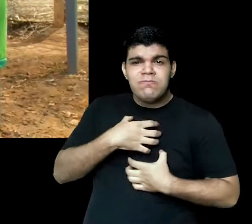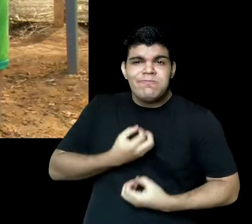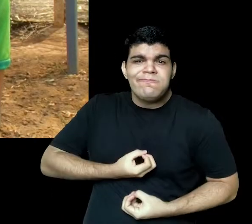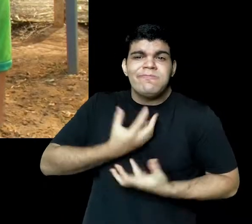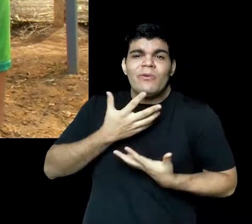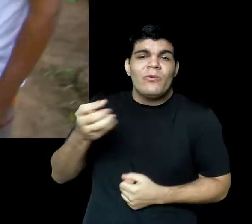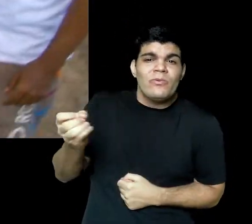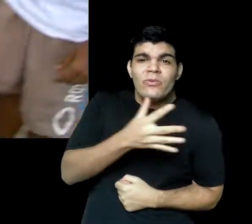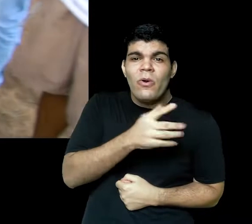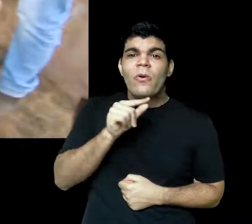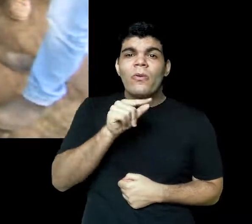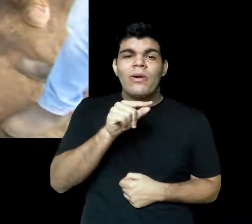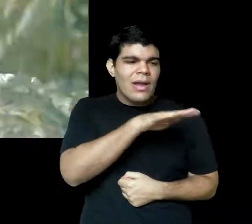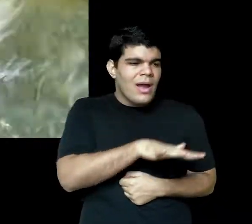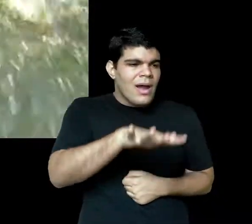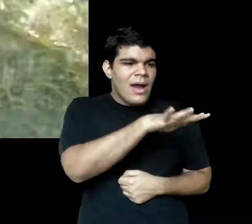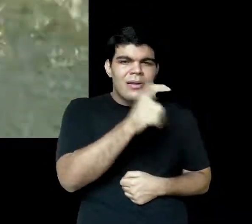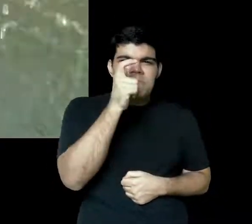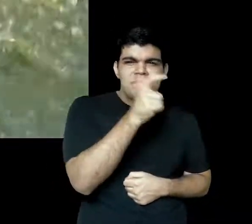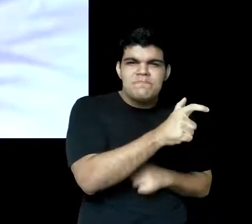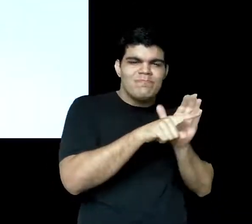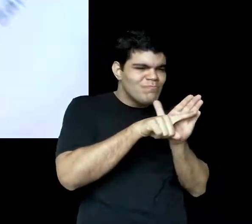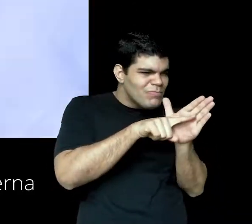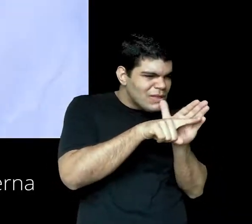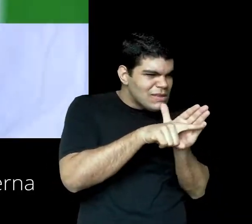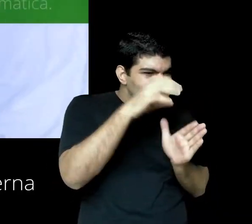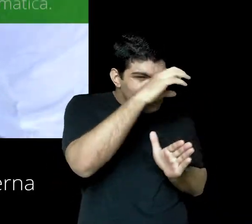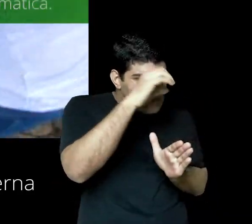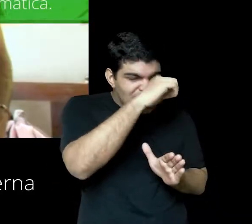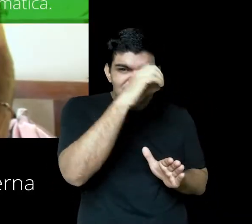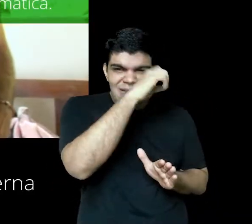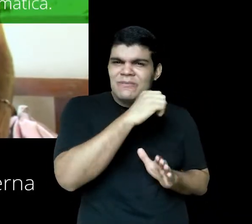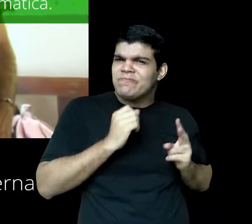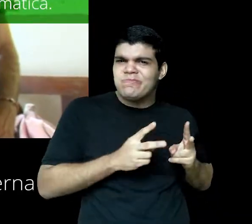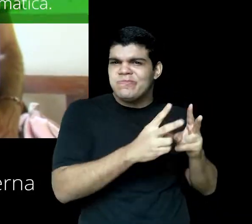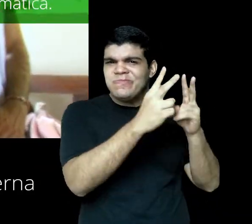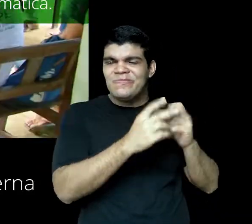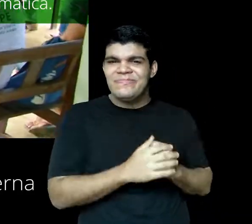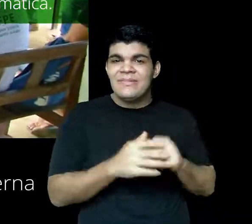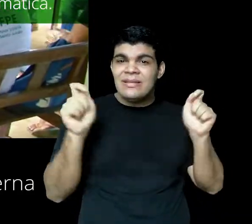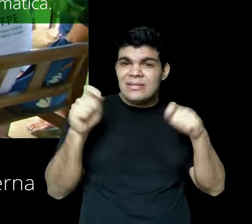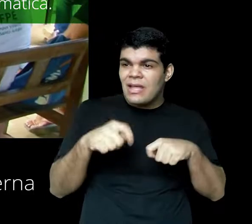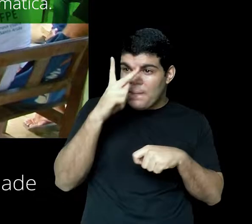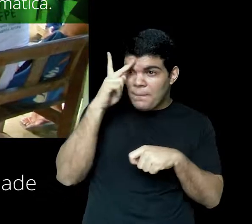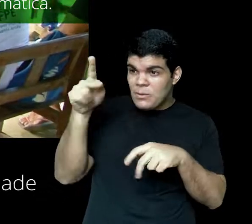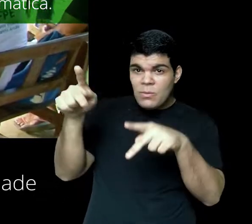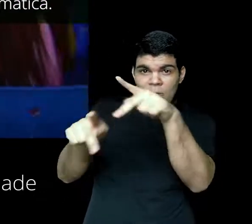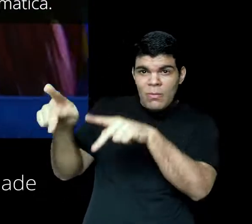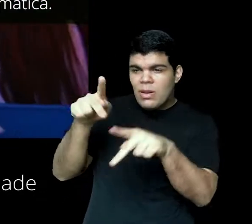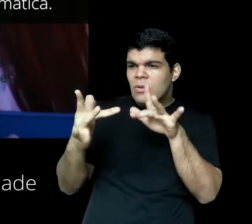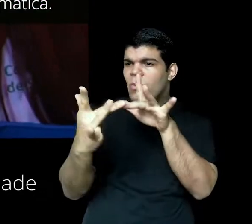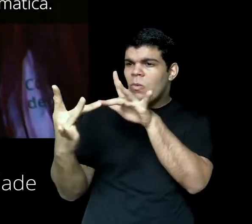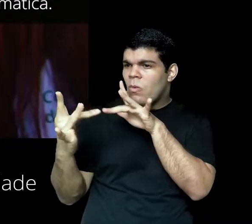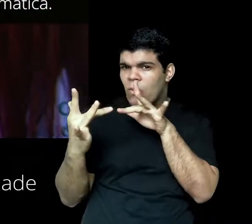novo, algo de querer sempre pesquisar, para mostrar o novo e também receber. A gente consegue ter o contato com a população externa e, ao mesmo